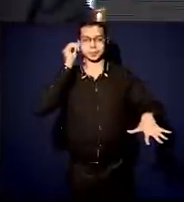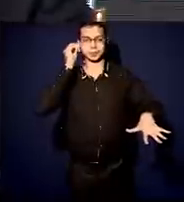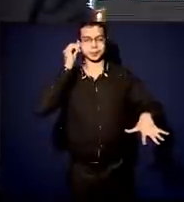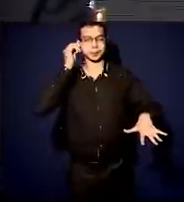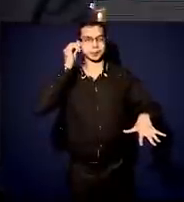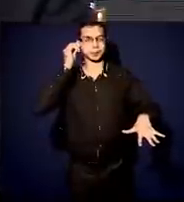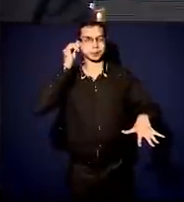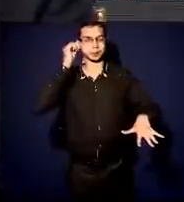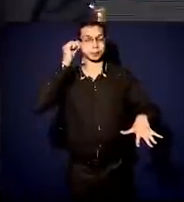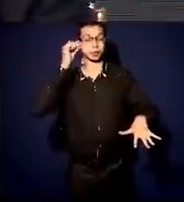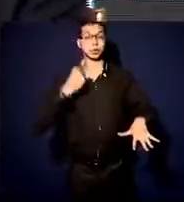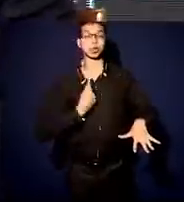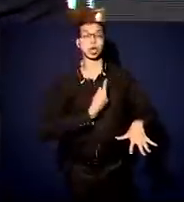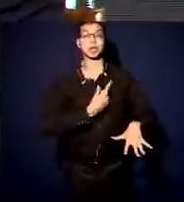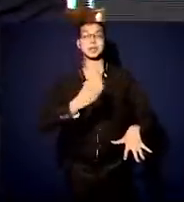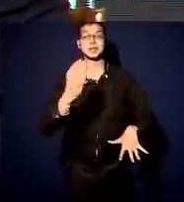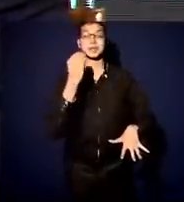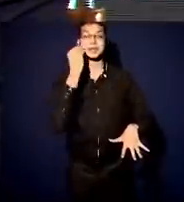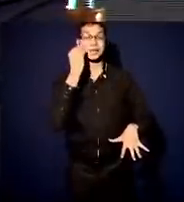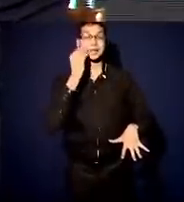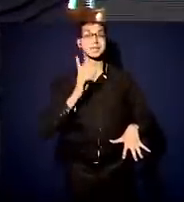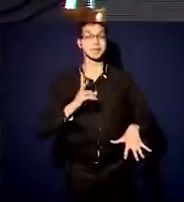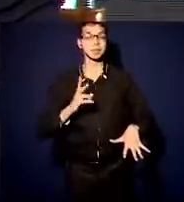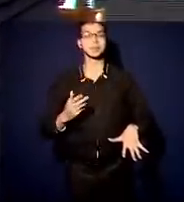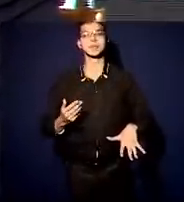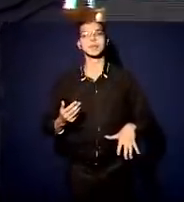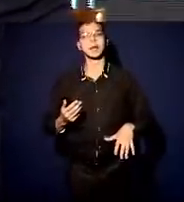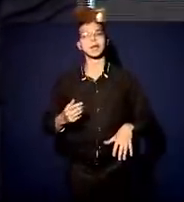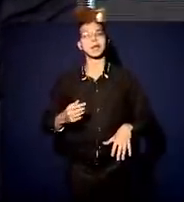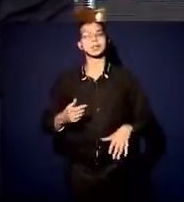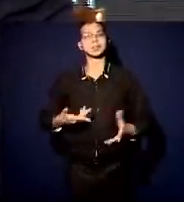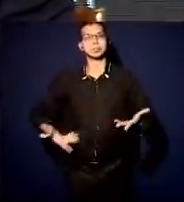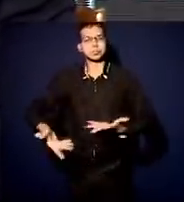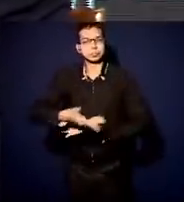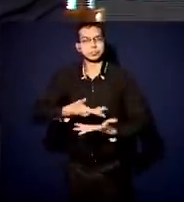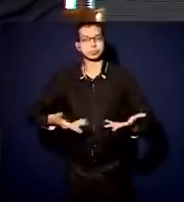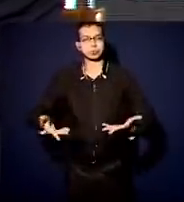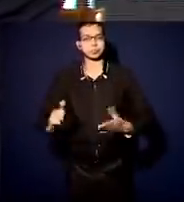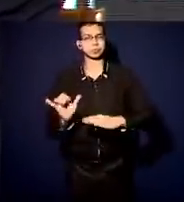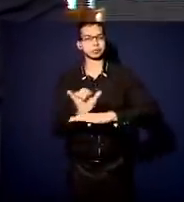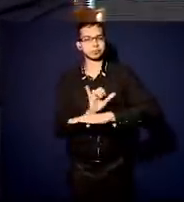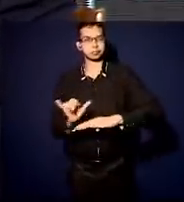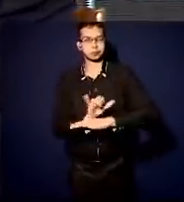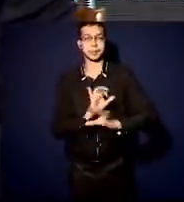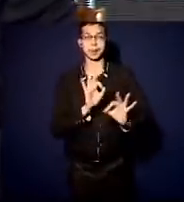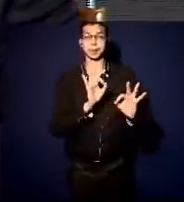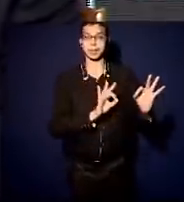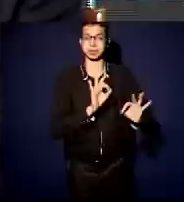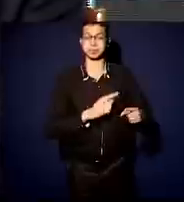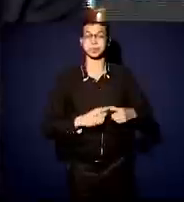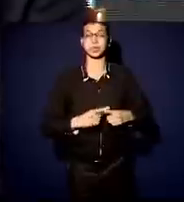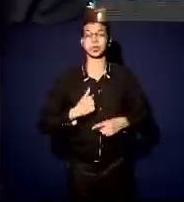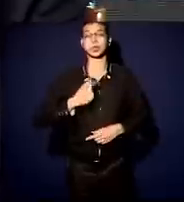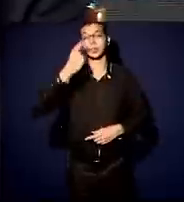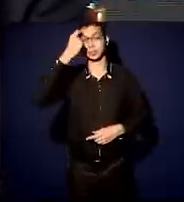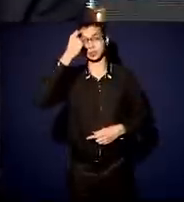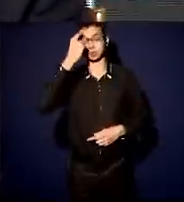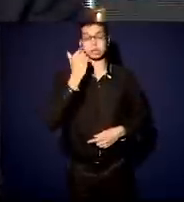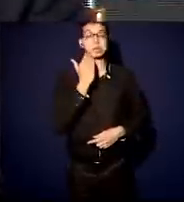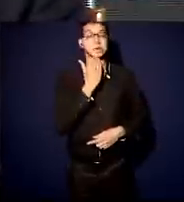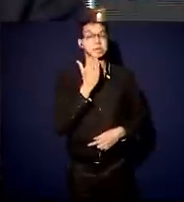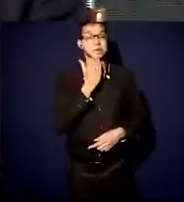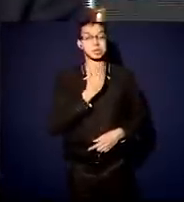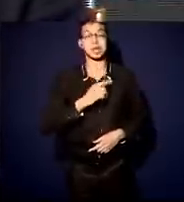de uma forma muito dinâmica o resultado, em cima de planejamento, que eu acho que é um defeito cultural dos homens públicos